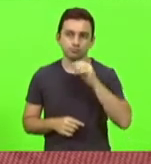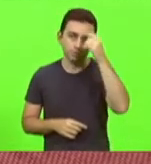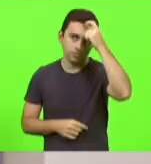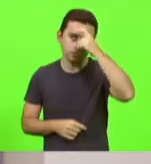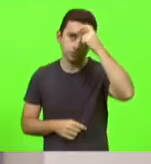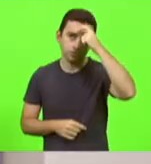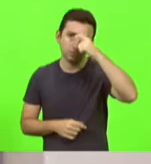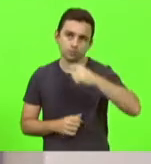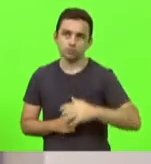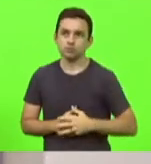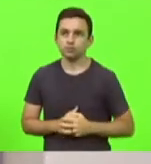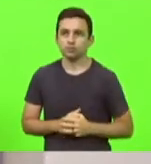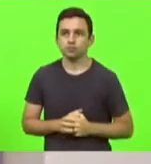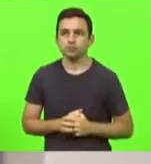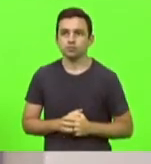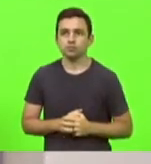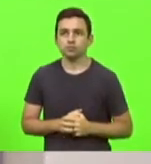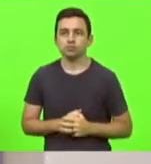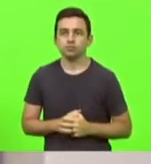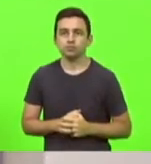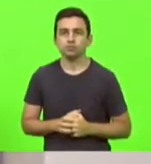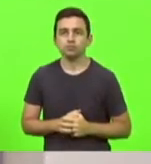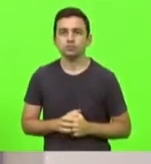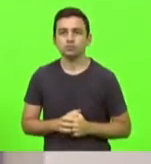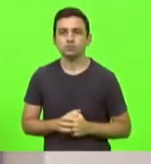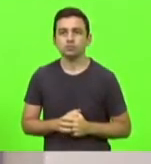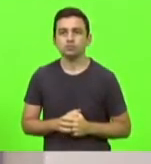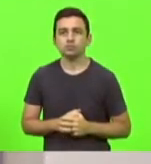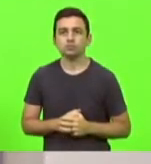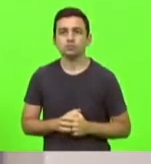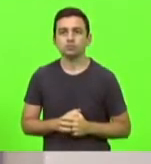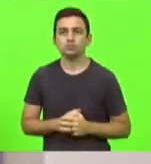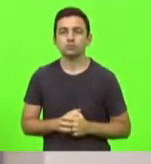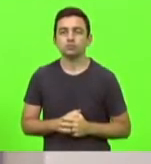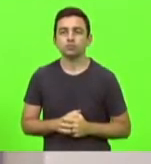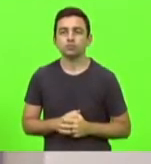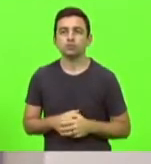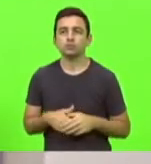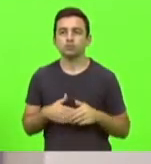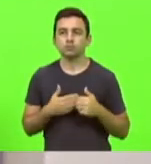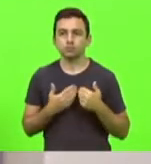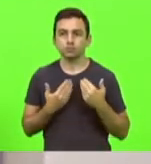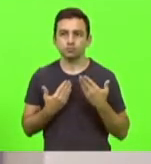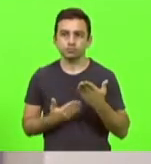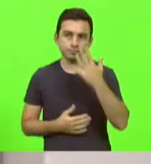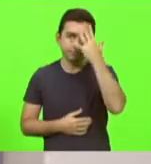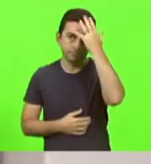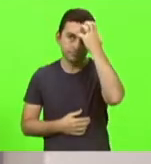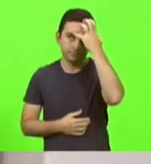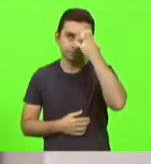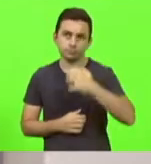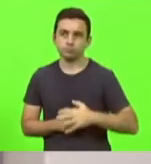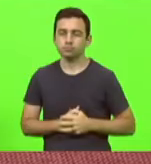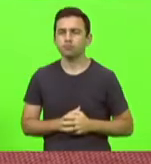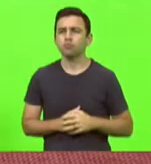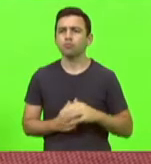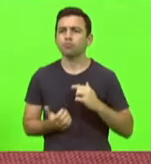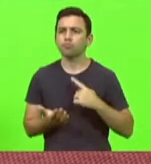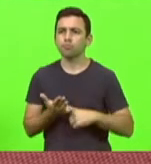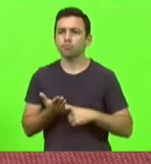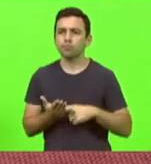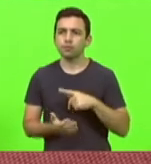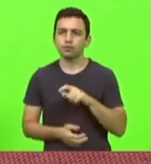Obrigado, deputado. Como vota o deputado Ismael dos Santos? Conforme acordo da bancada PSD